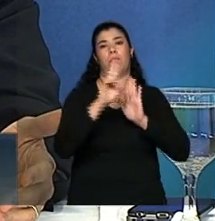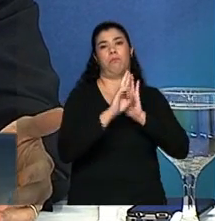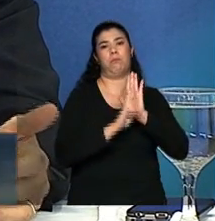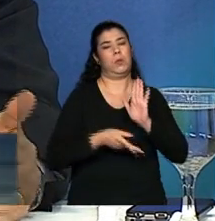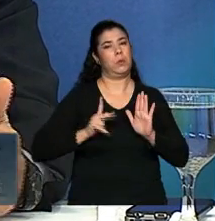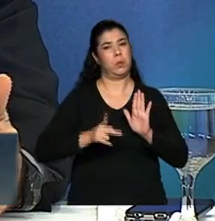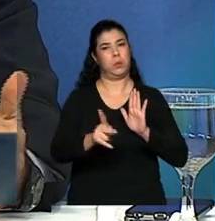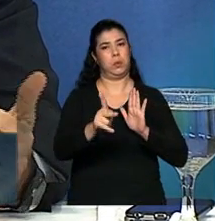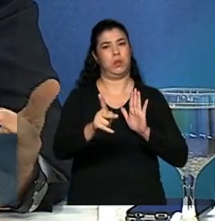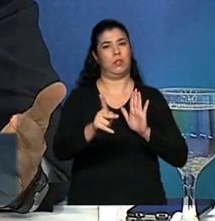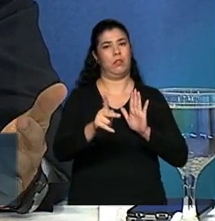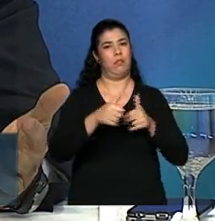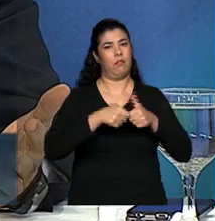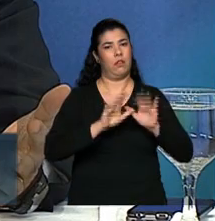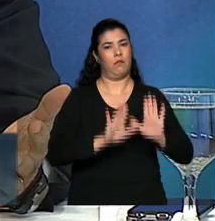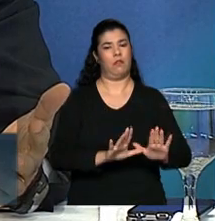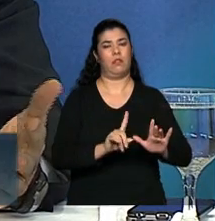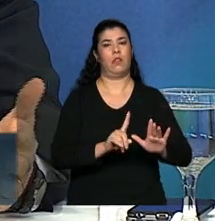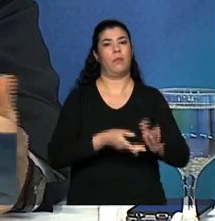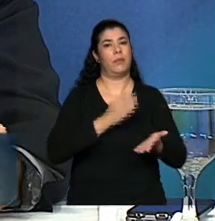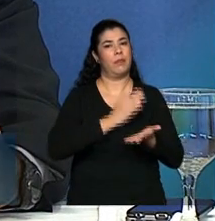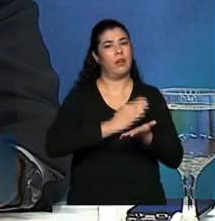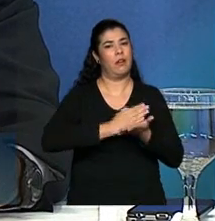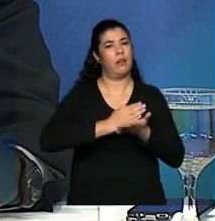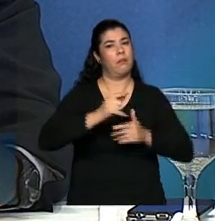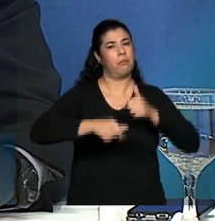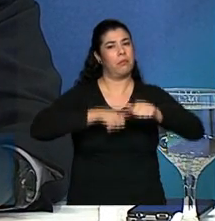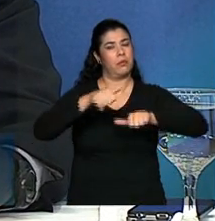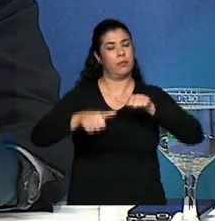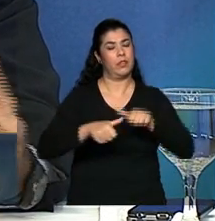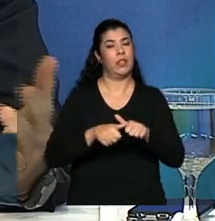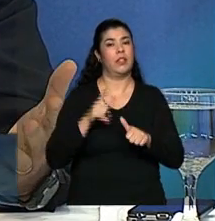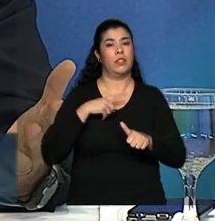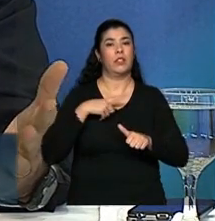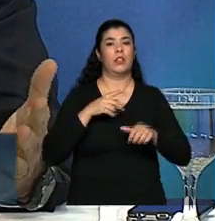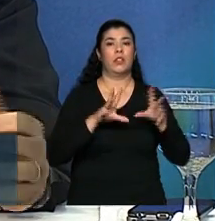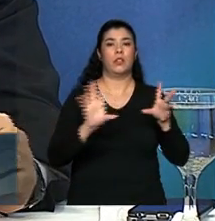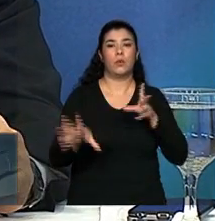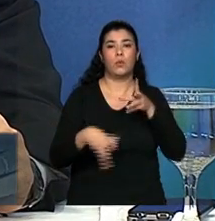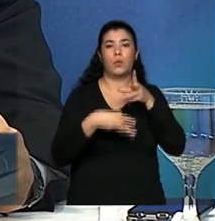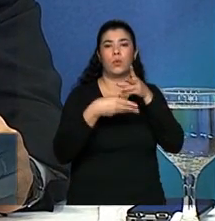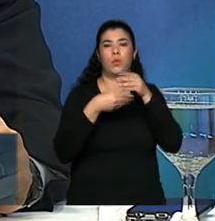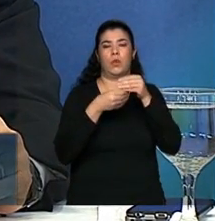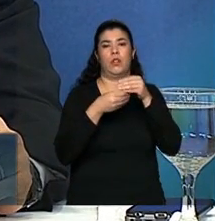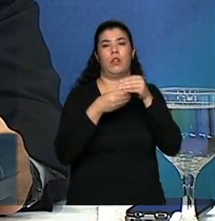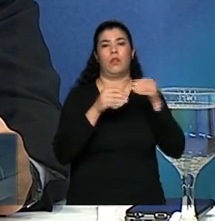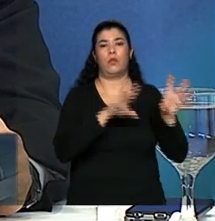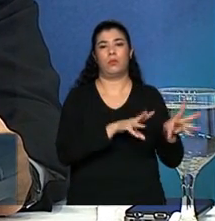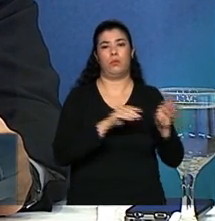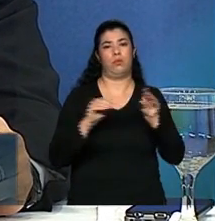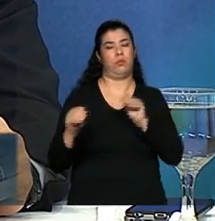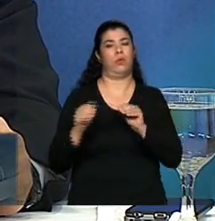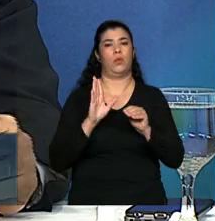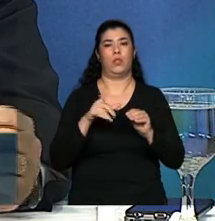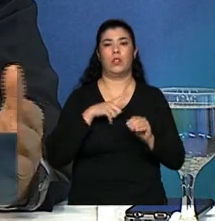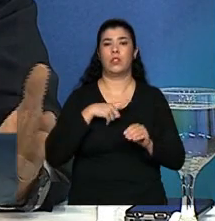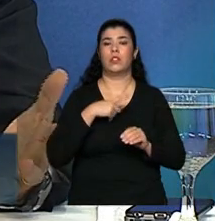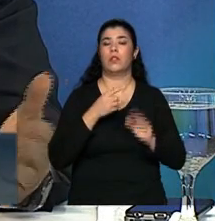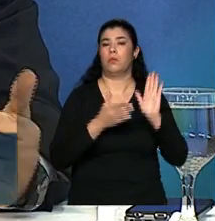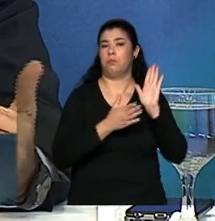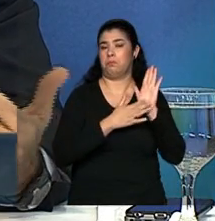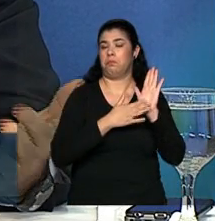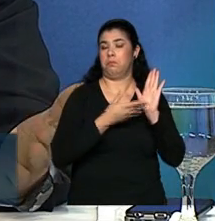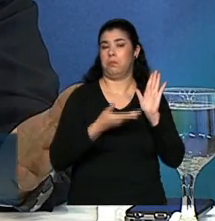constante. Então, já são incorporadas várias preocupações. Eu acho que a transição que está sendo colocada é uma transição